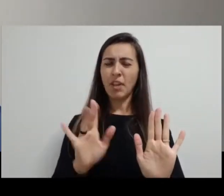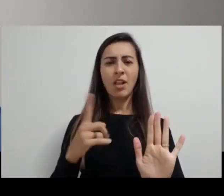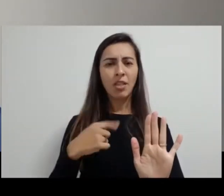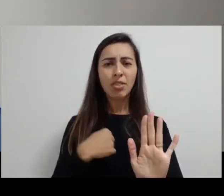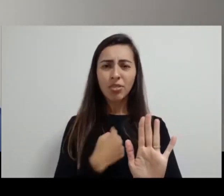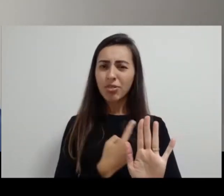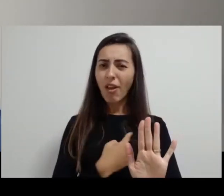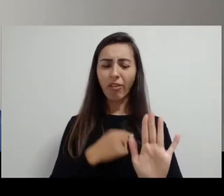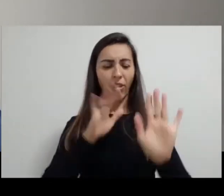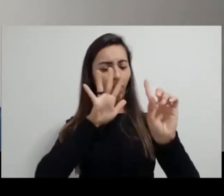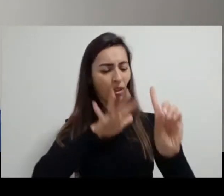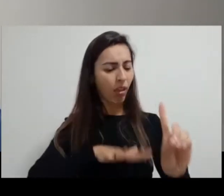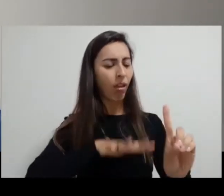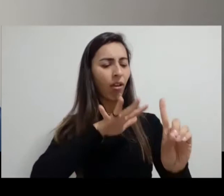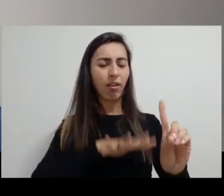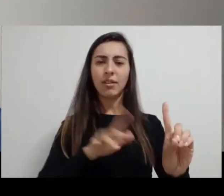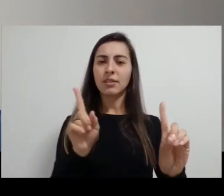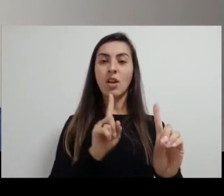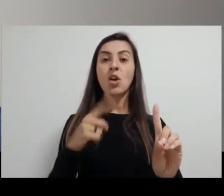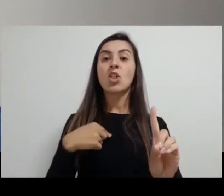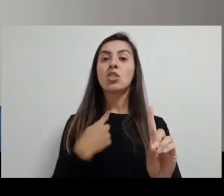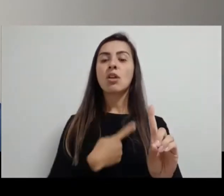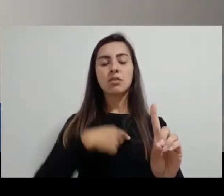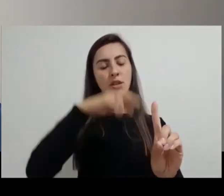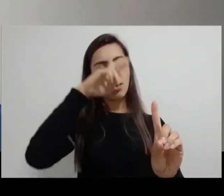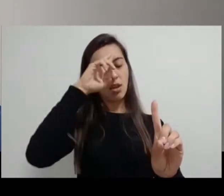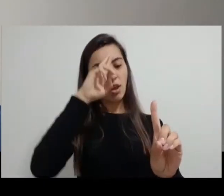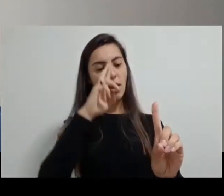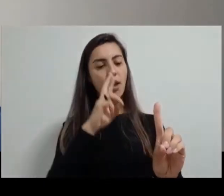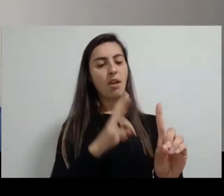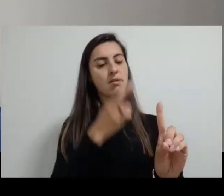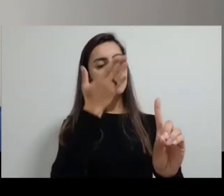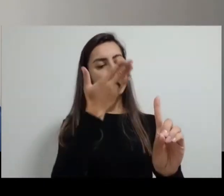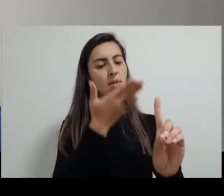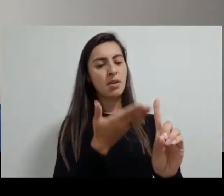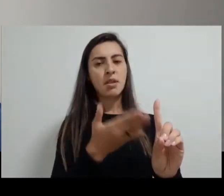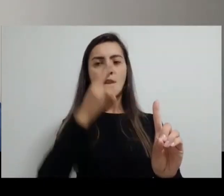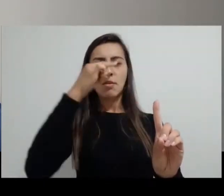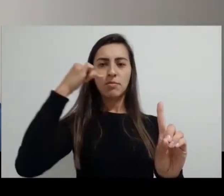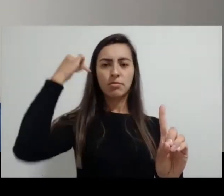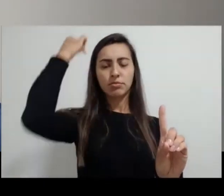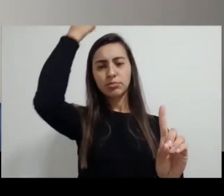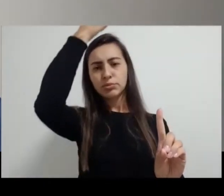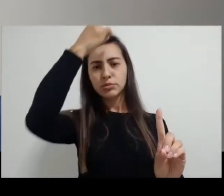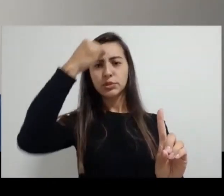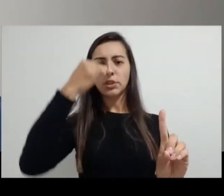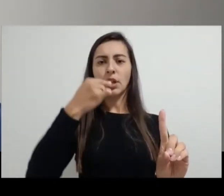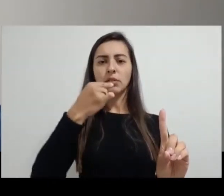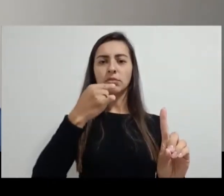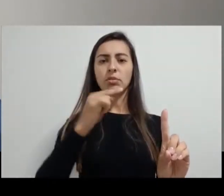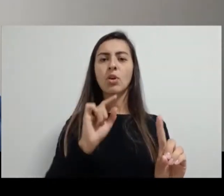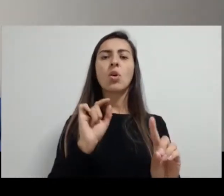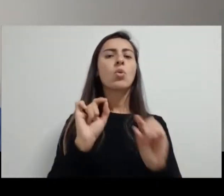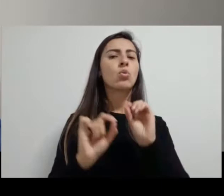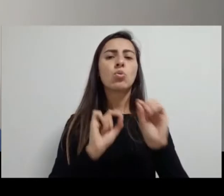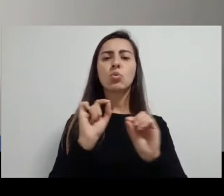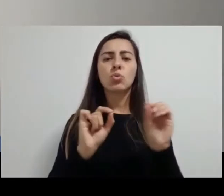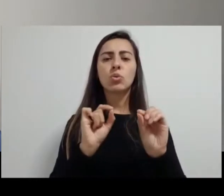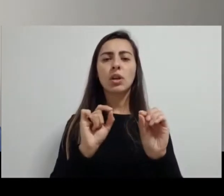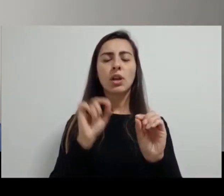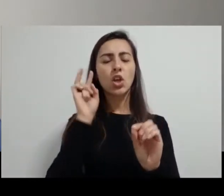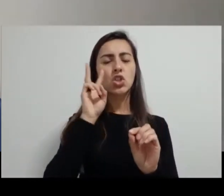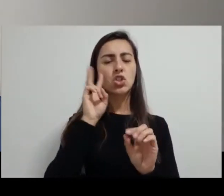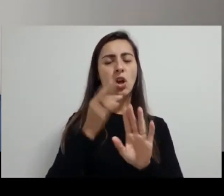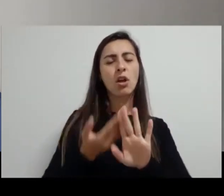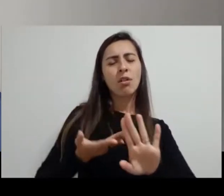não adoramos imagens. Nós veneramos aqueles que a imagem representa. Vamos fazer um salto